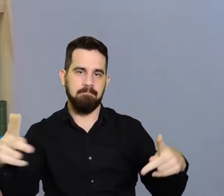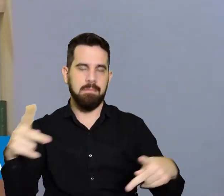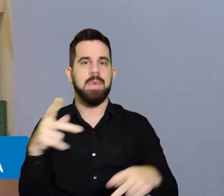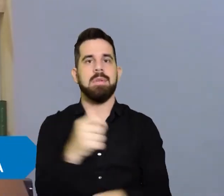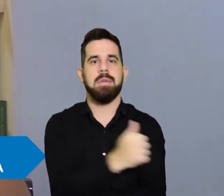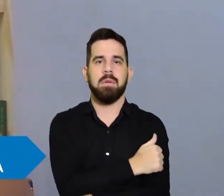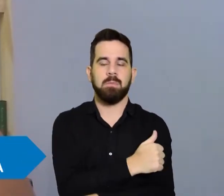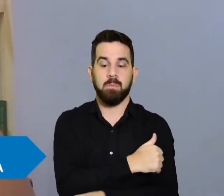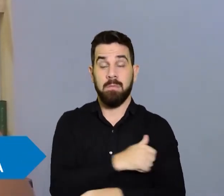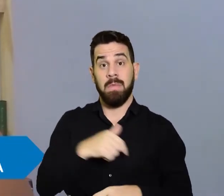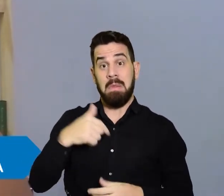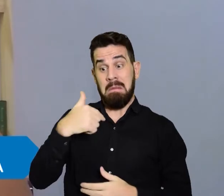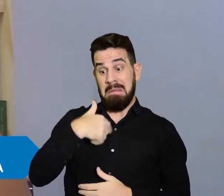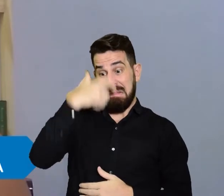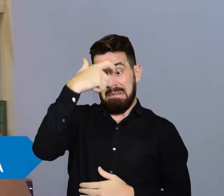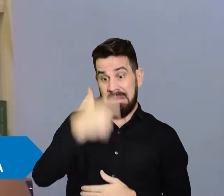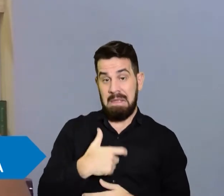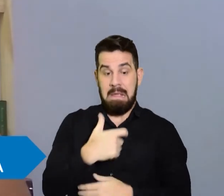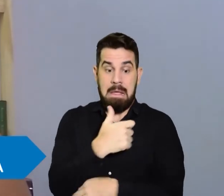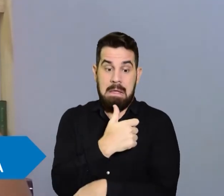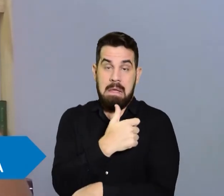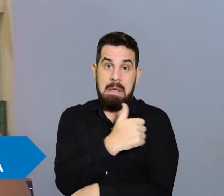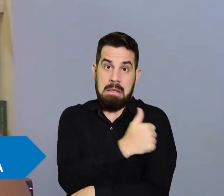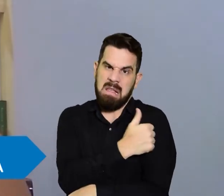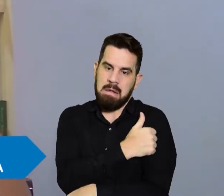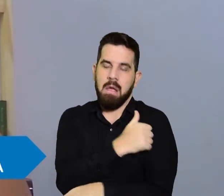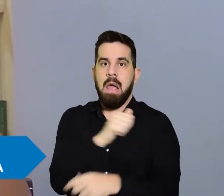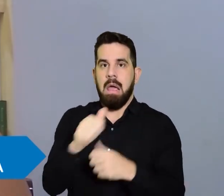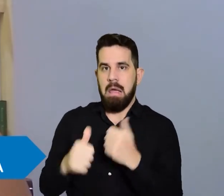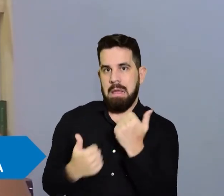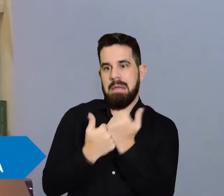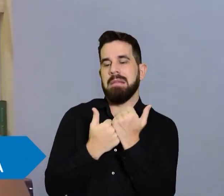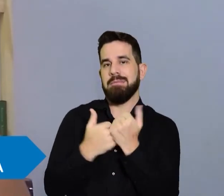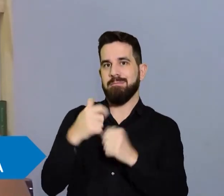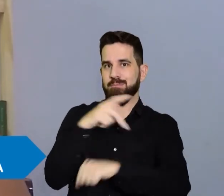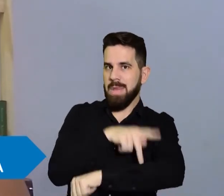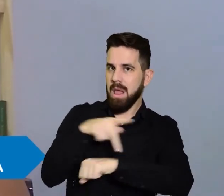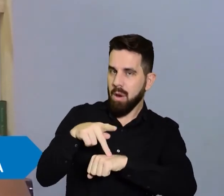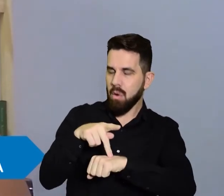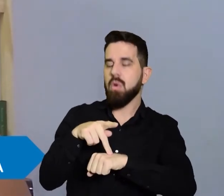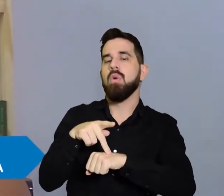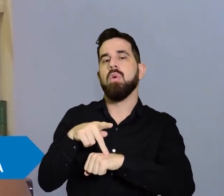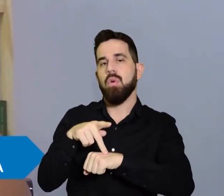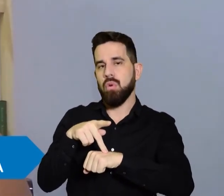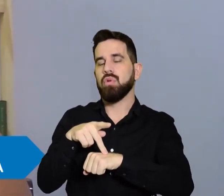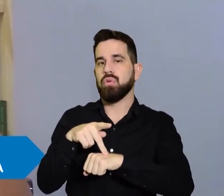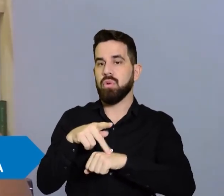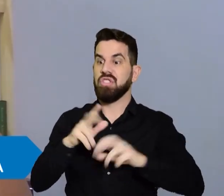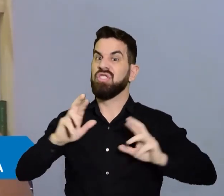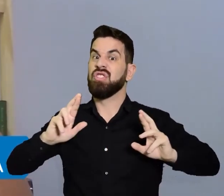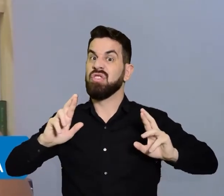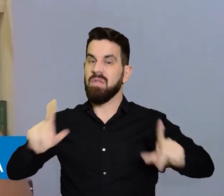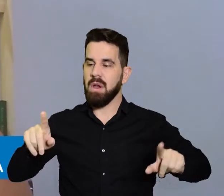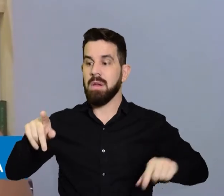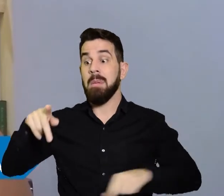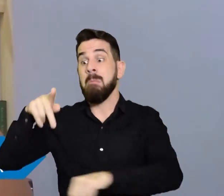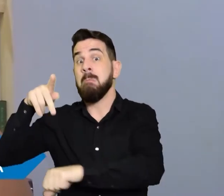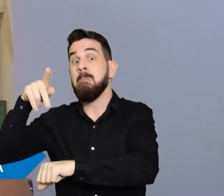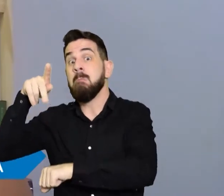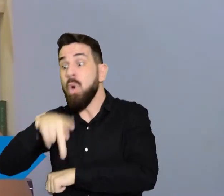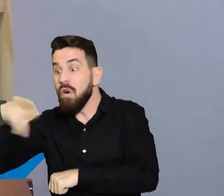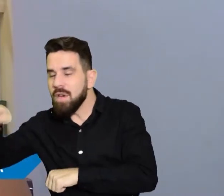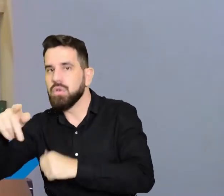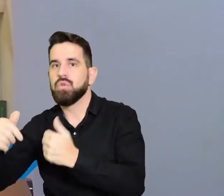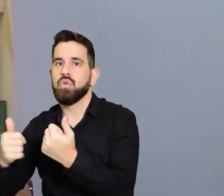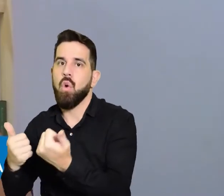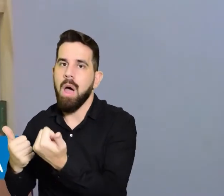pedagógico não pode ser confundida com o professor de apoio, porque o professor de apoio ele tem